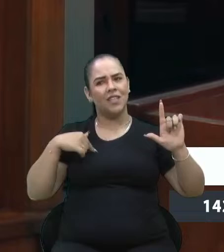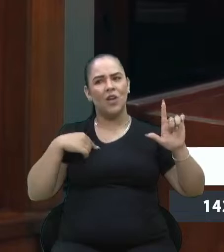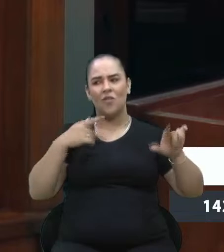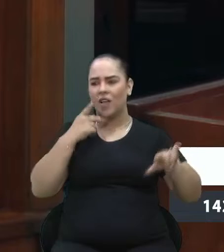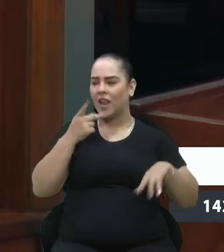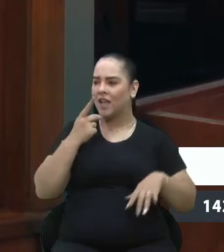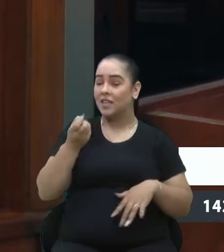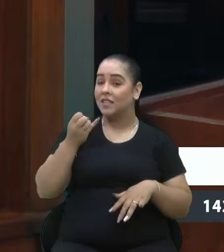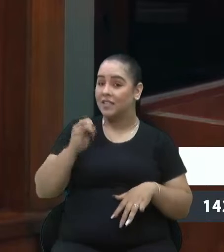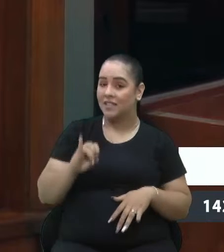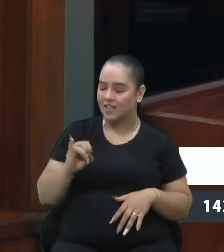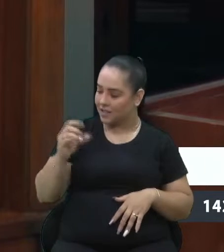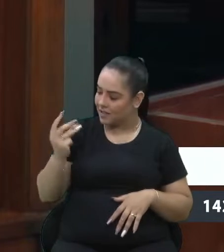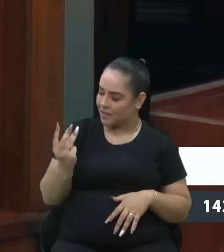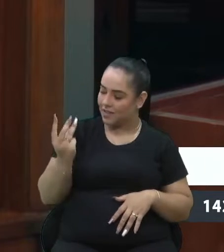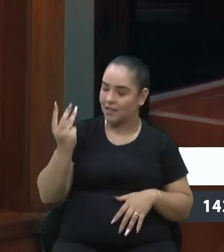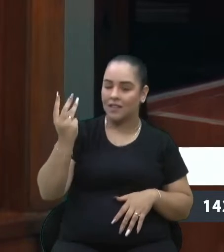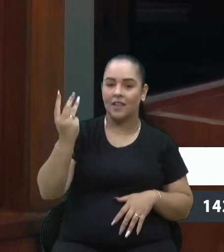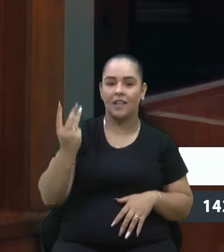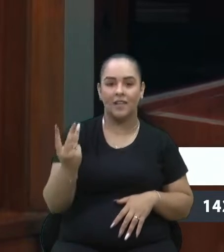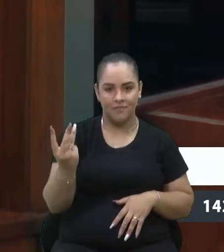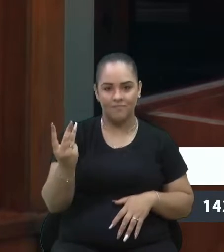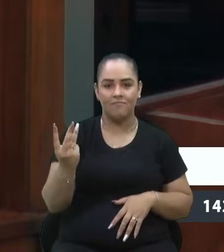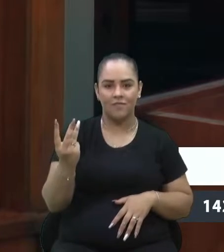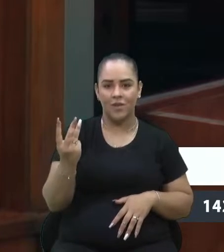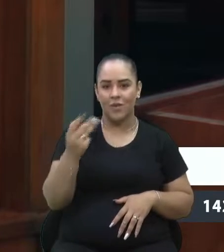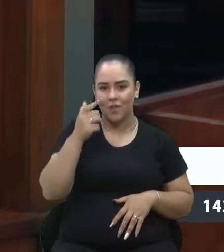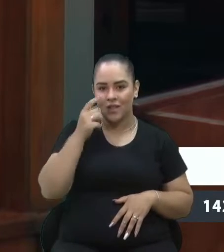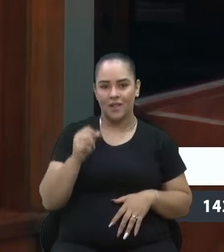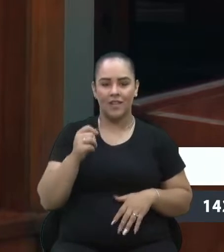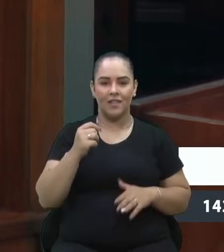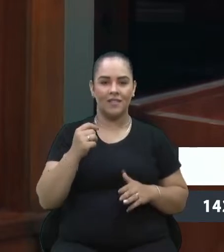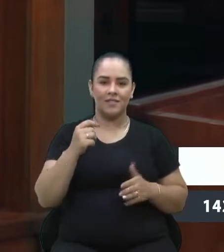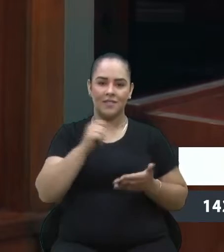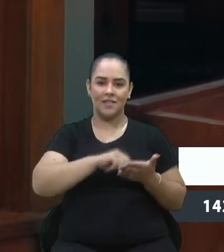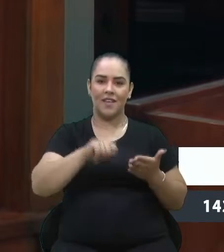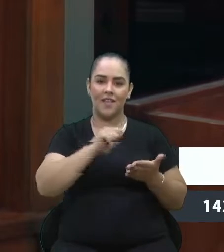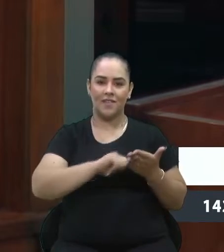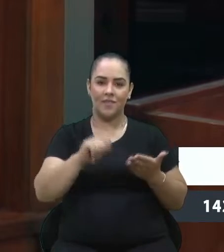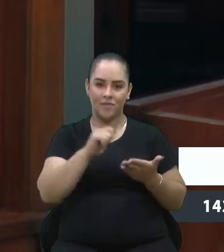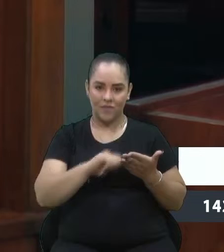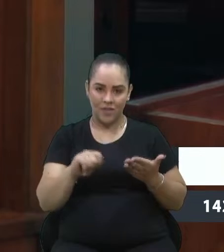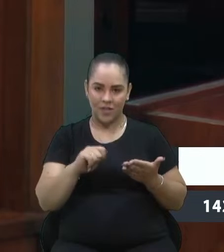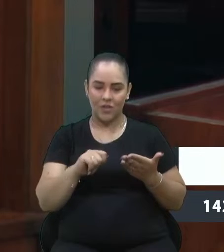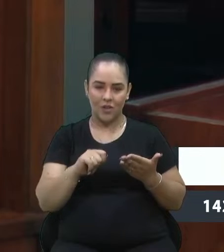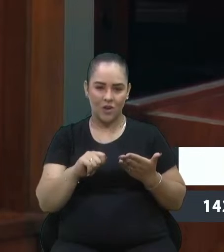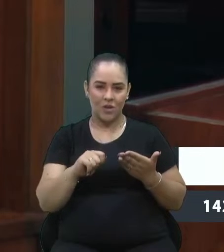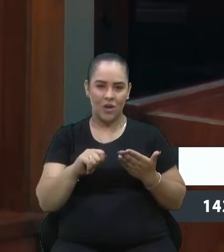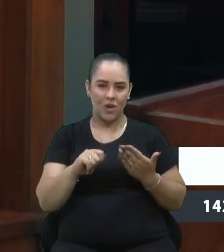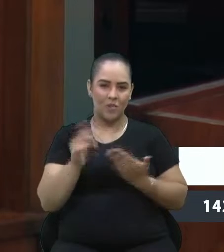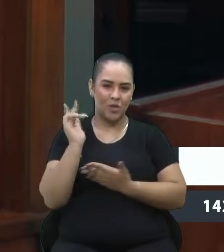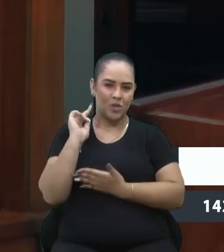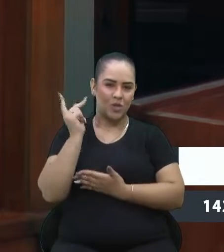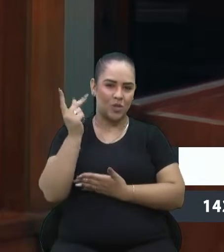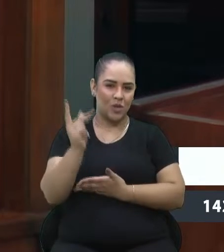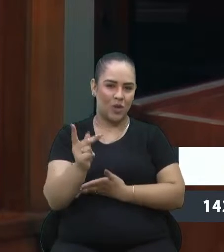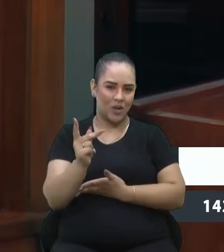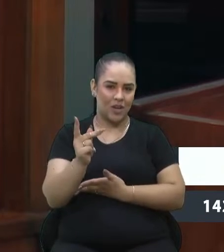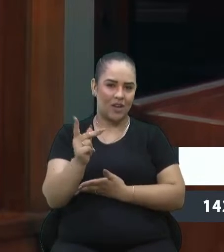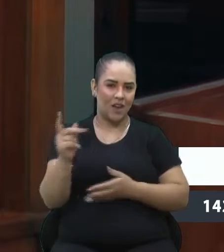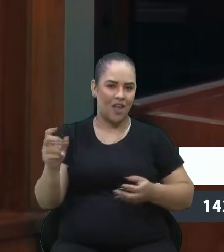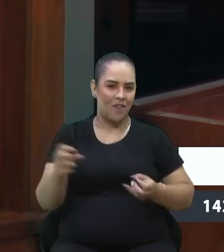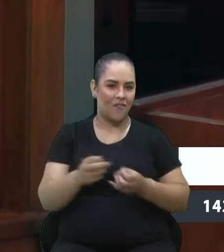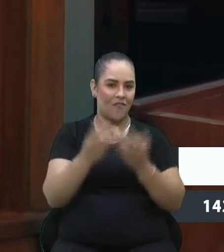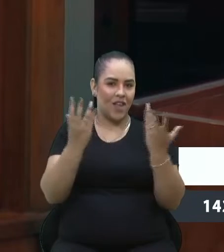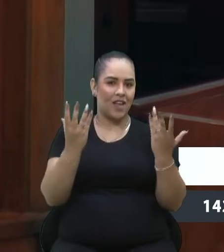se cada trio de soberanas pudesse escrever um capítulo de um livro contando uma peculiaridade, da nossa festa,